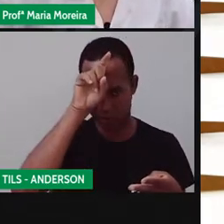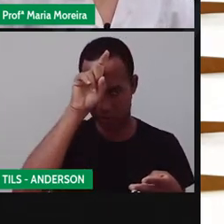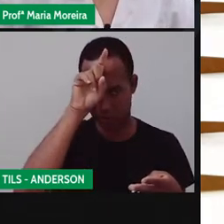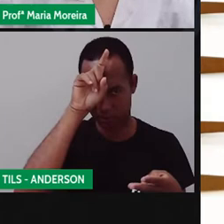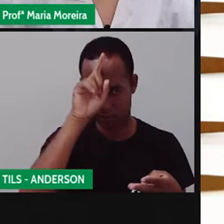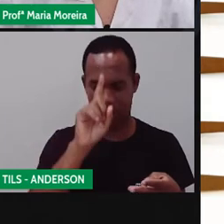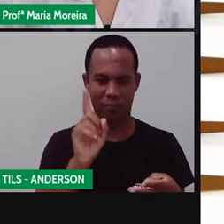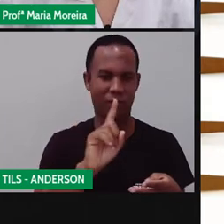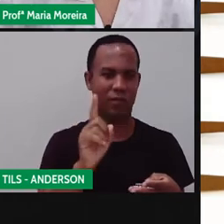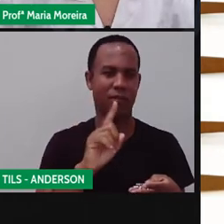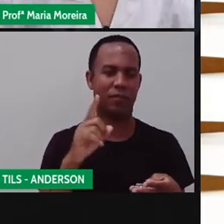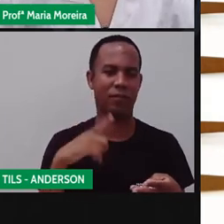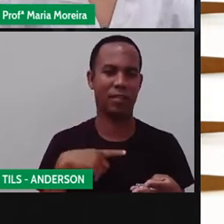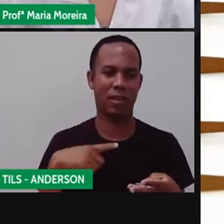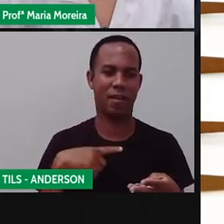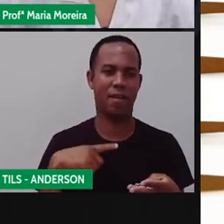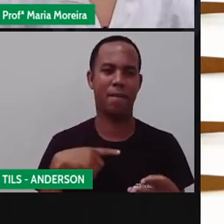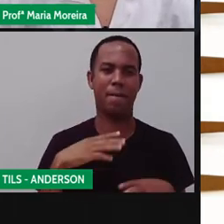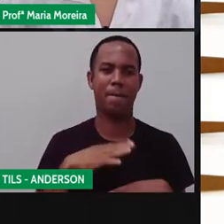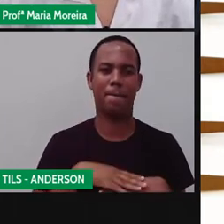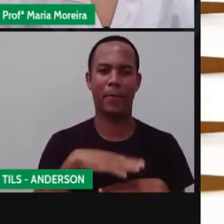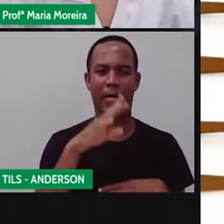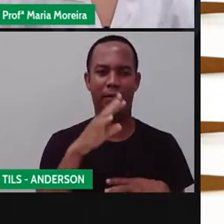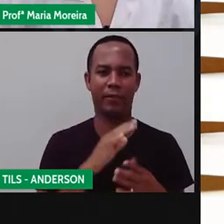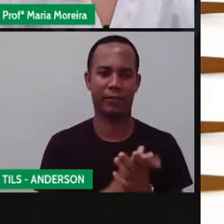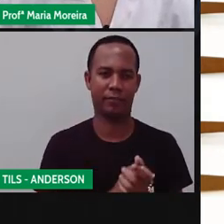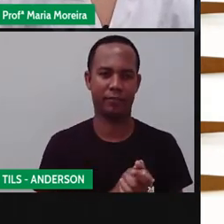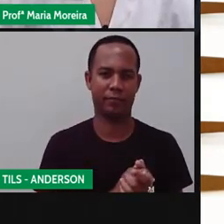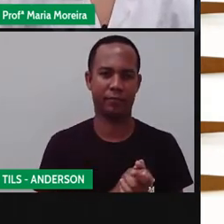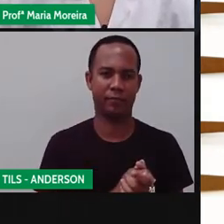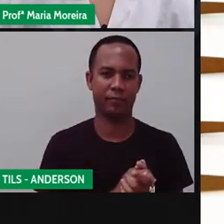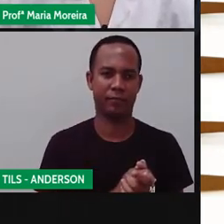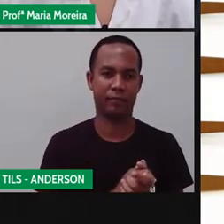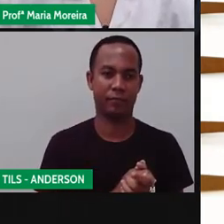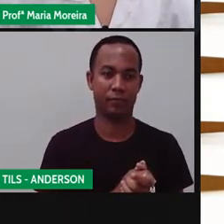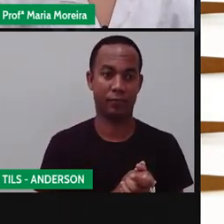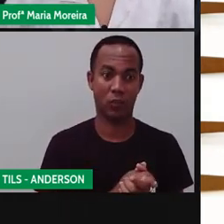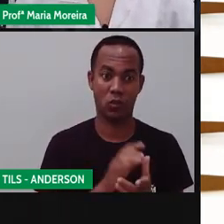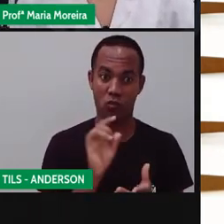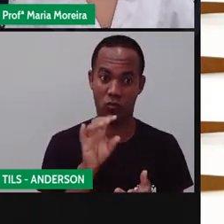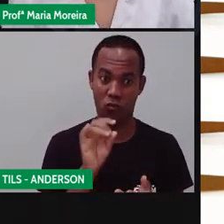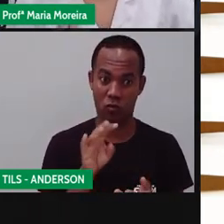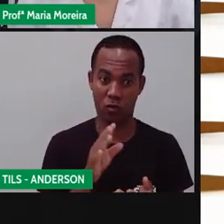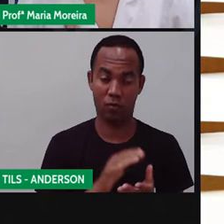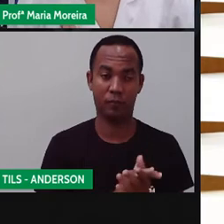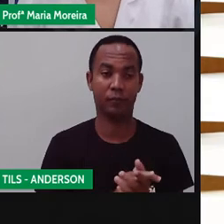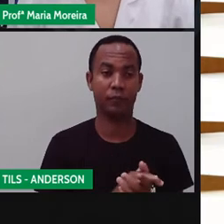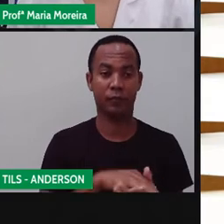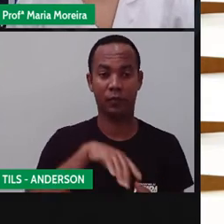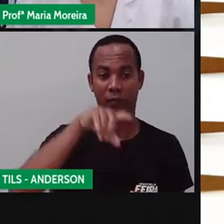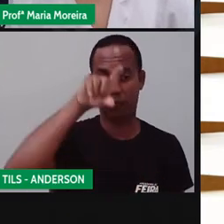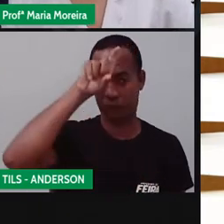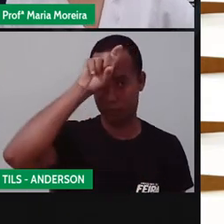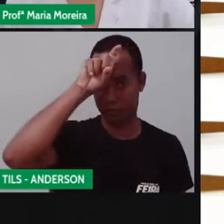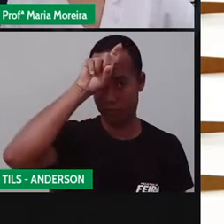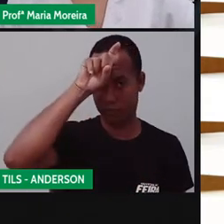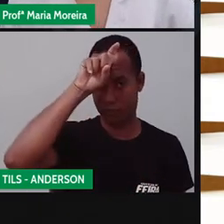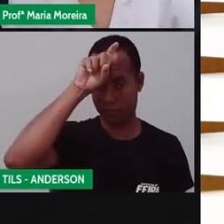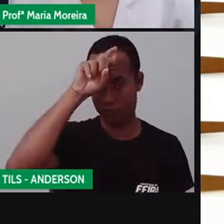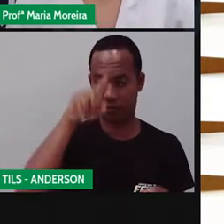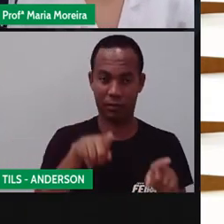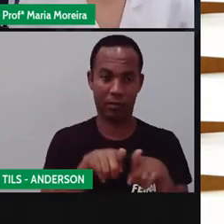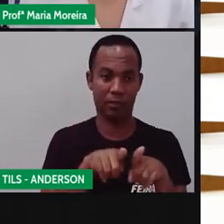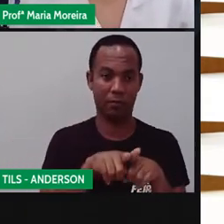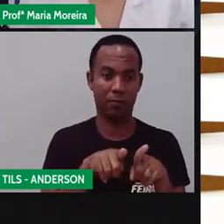comprar passagem, viu, Anderson? Para ir para o Egito. Será que foi só isso? Não. Os egípcios também, eles contribuíram em quê?